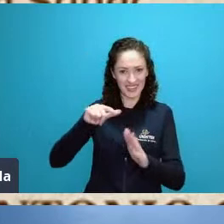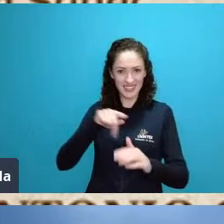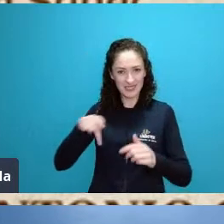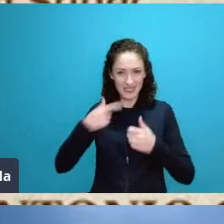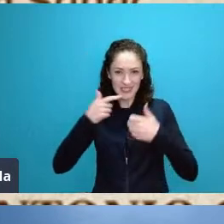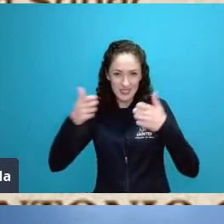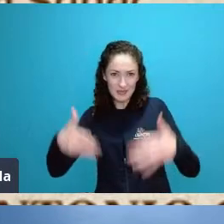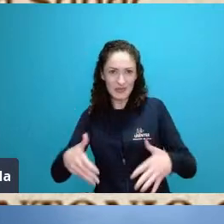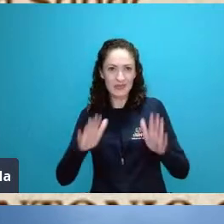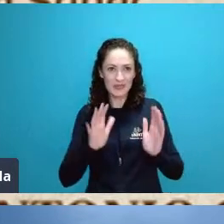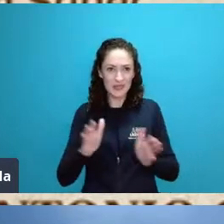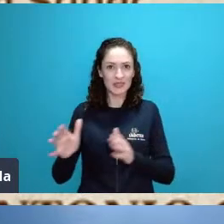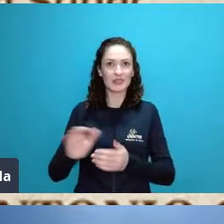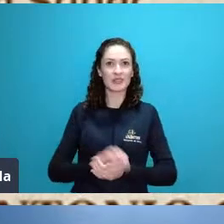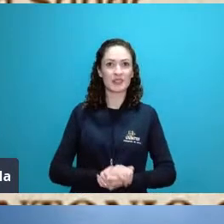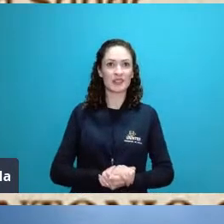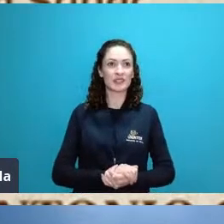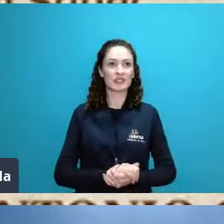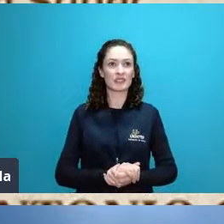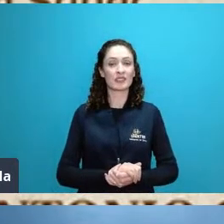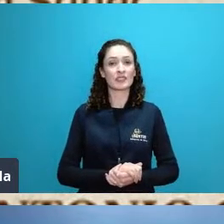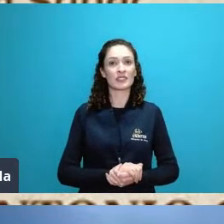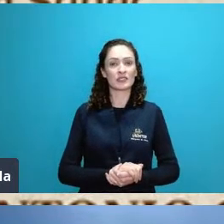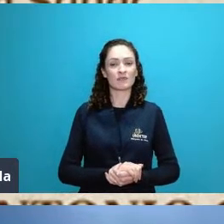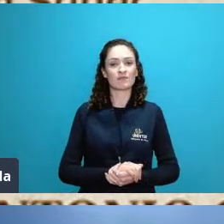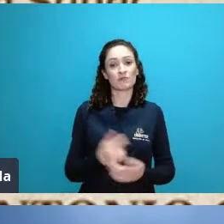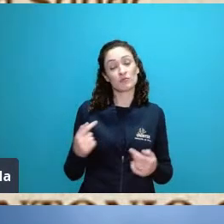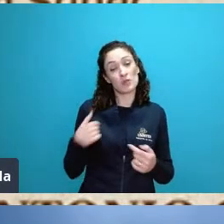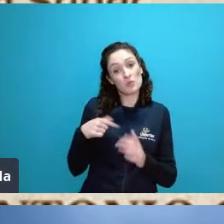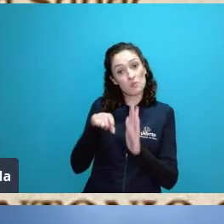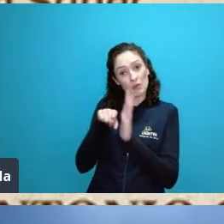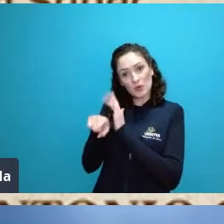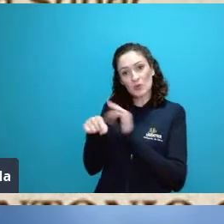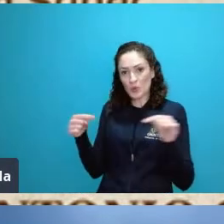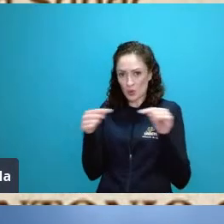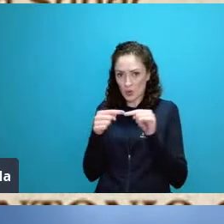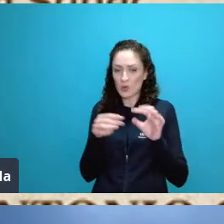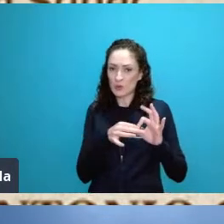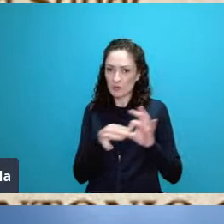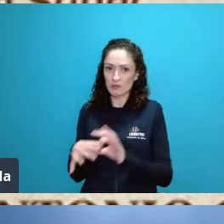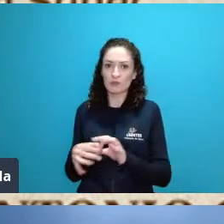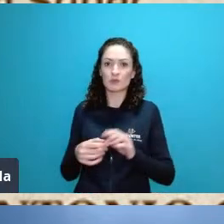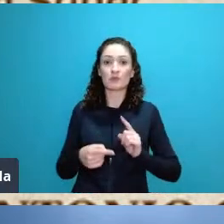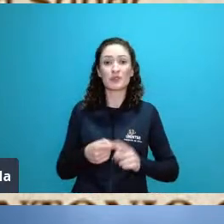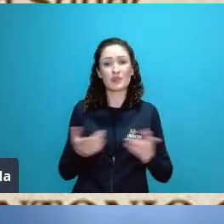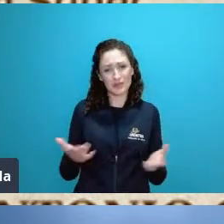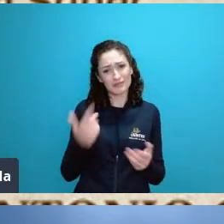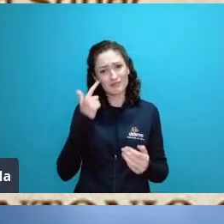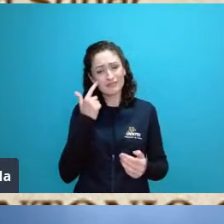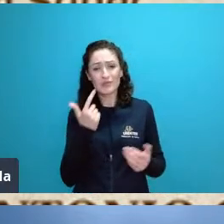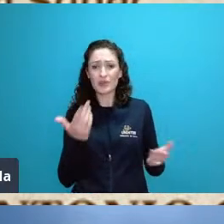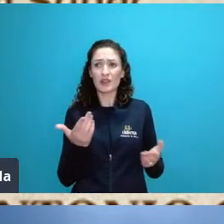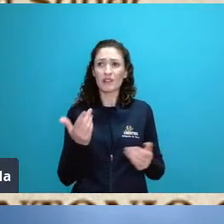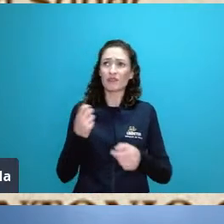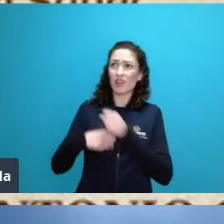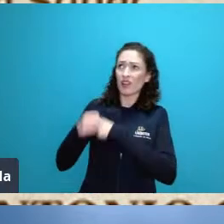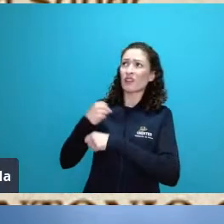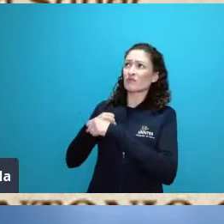e a minha pergunta tá um pouco vinculada a isso porque assim a gente tem aí uma perda gigantesca da floresta amazônica nos últimos anos